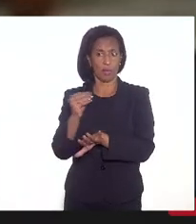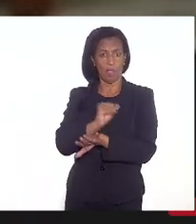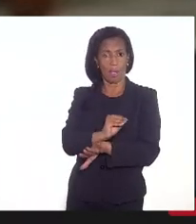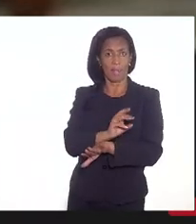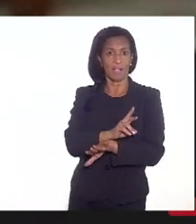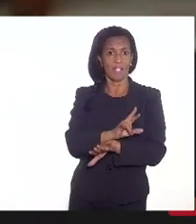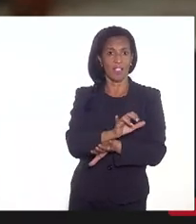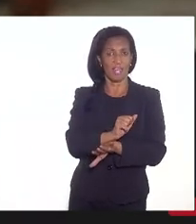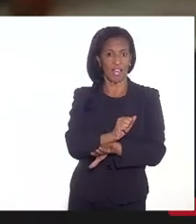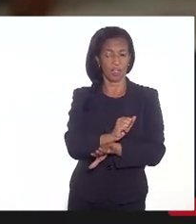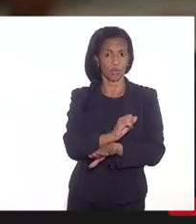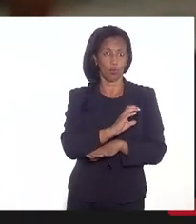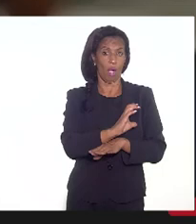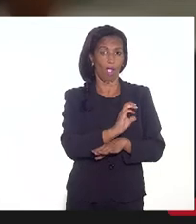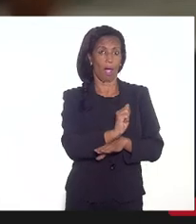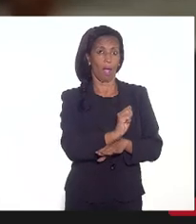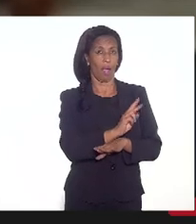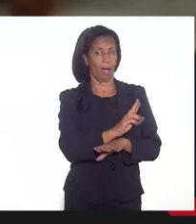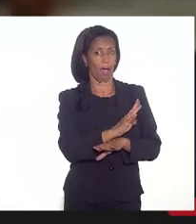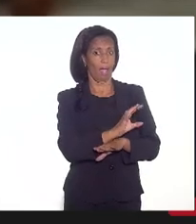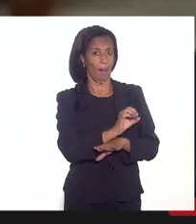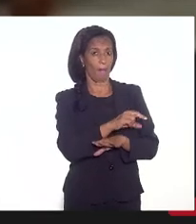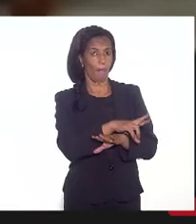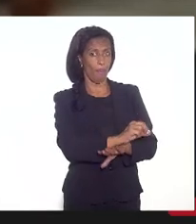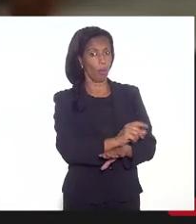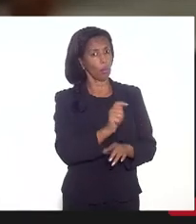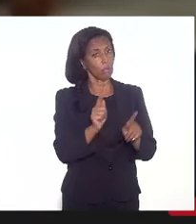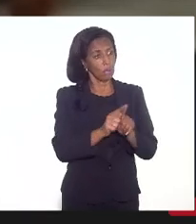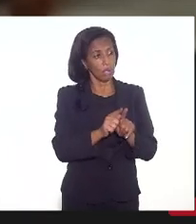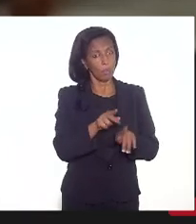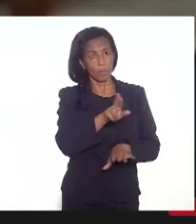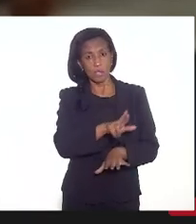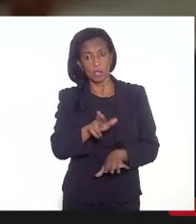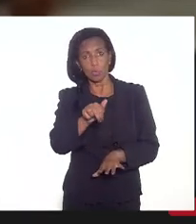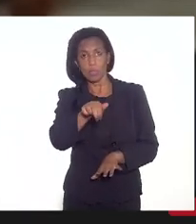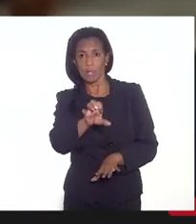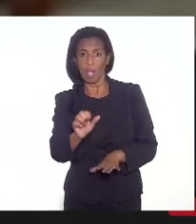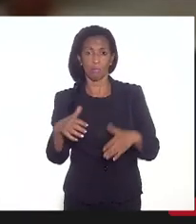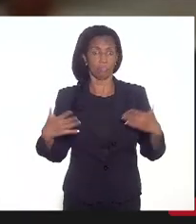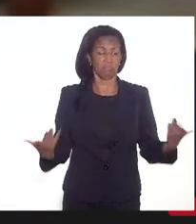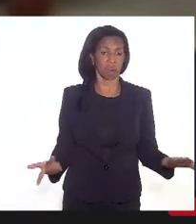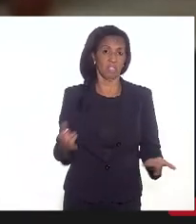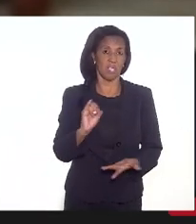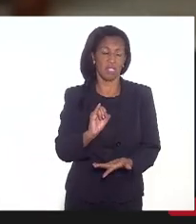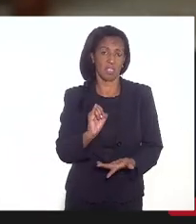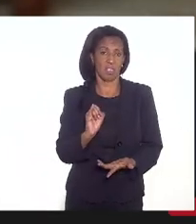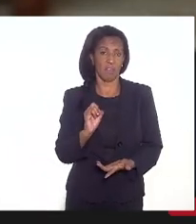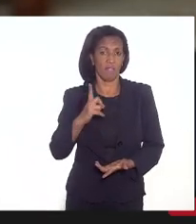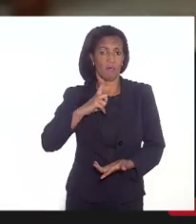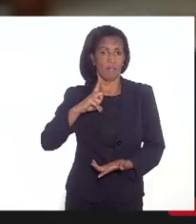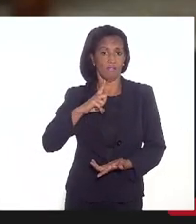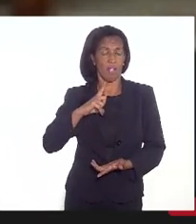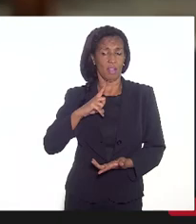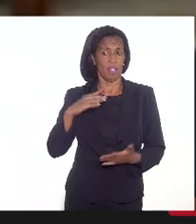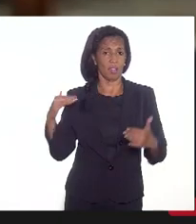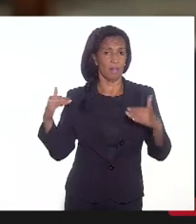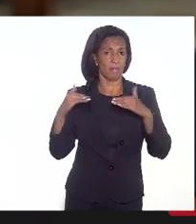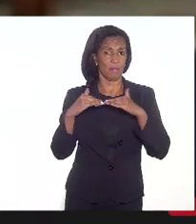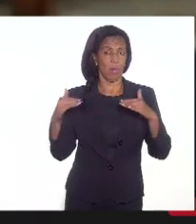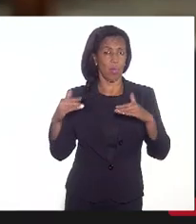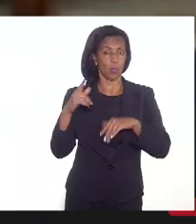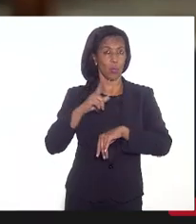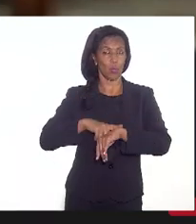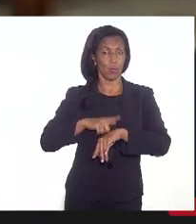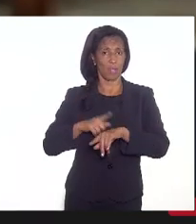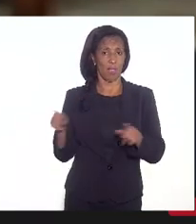carbono e, eventualmente, também podem ser utilizados. Não sei se a gente vai ter condição de ter essa mensuração no curto espaço